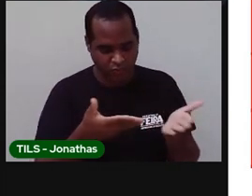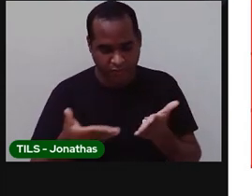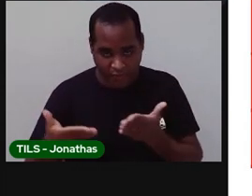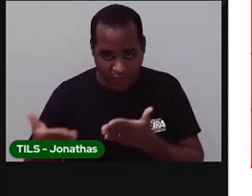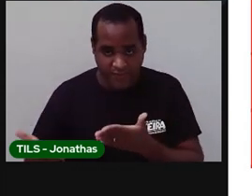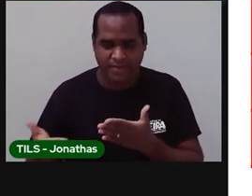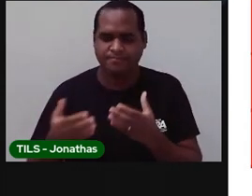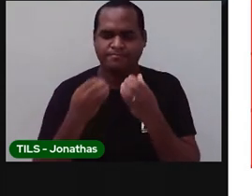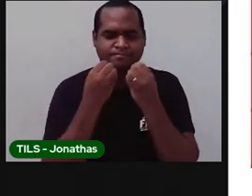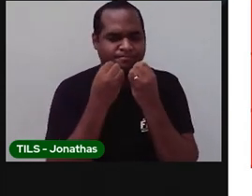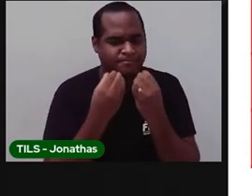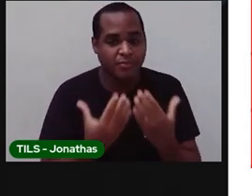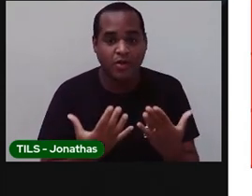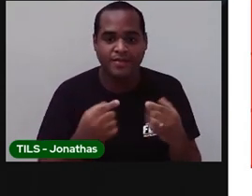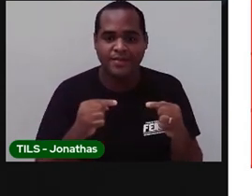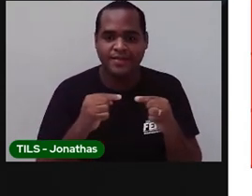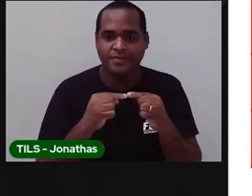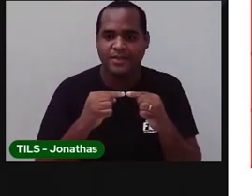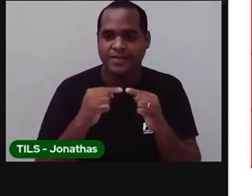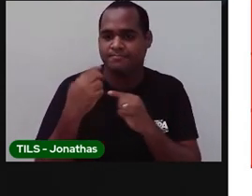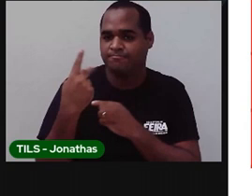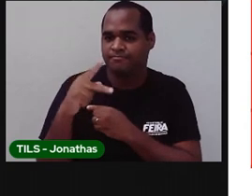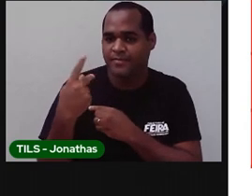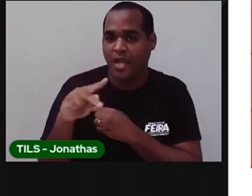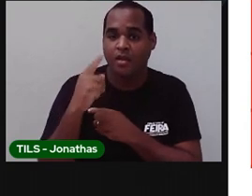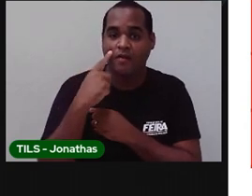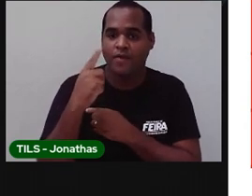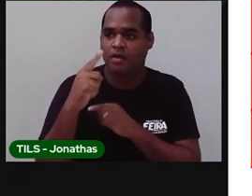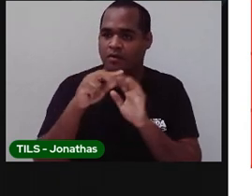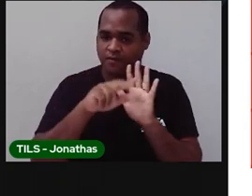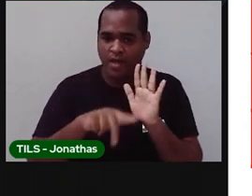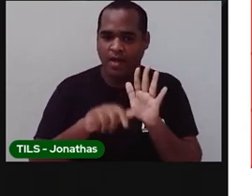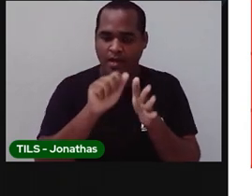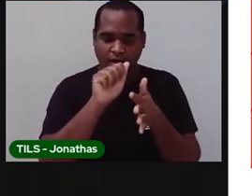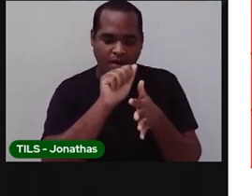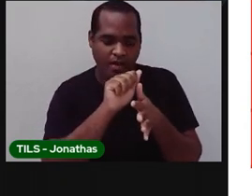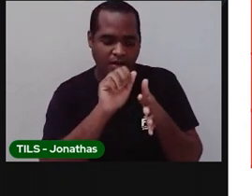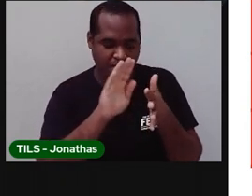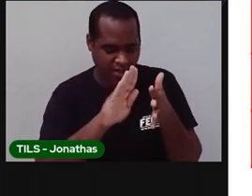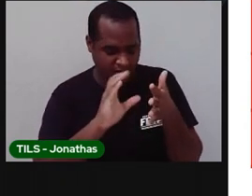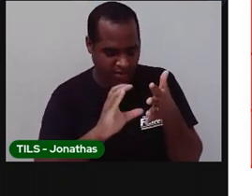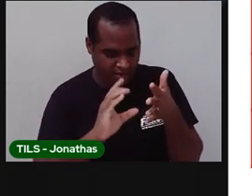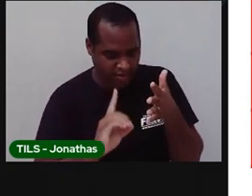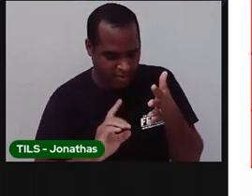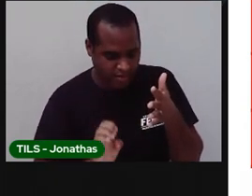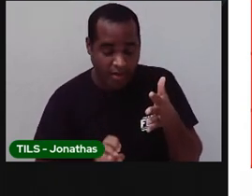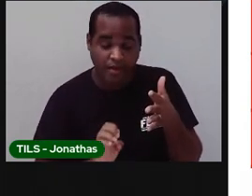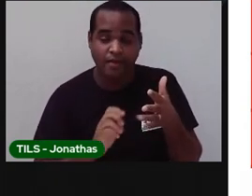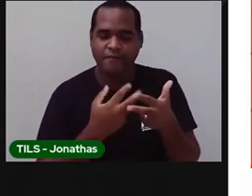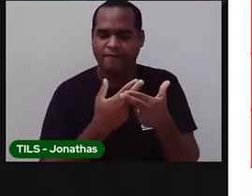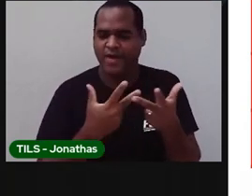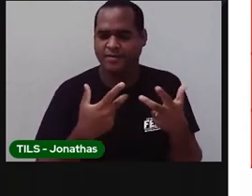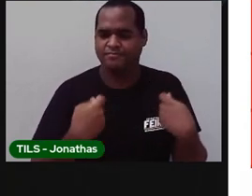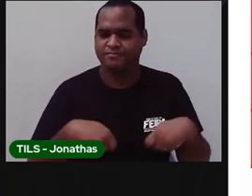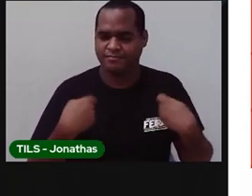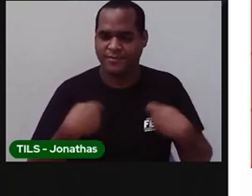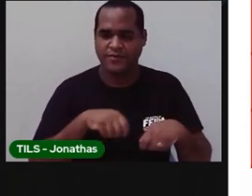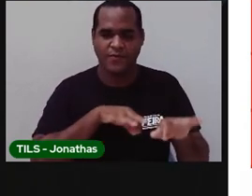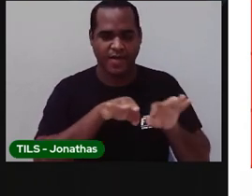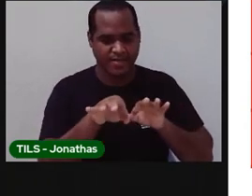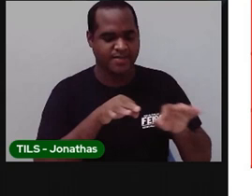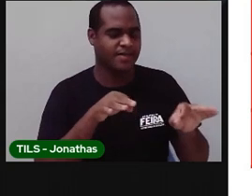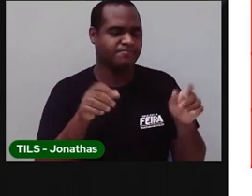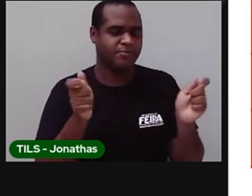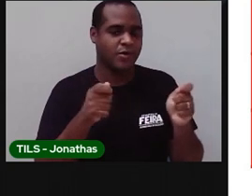Essas listas, elas são organizadas em ordem alfabética. E não só essas. O carteiro que